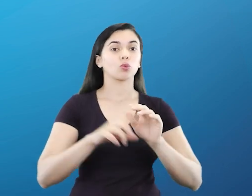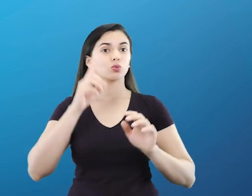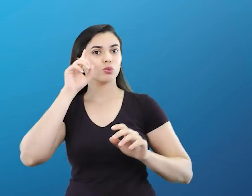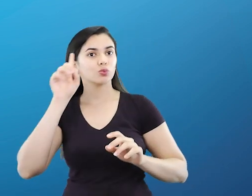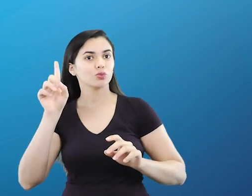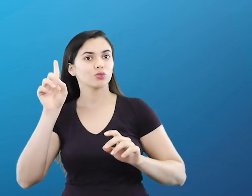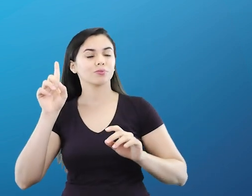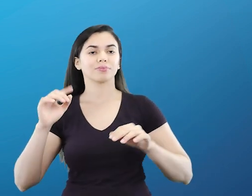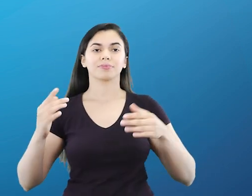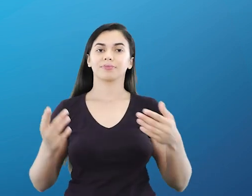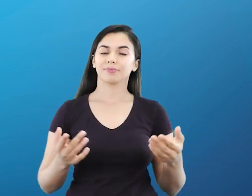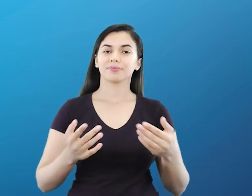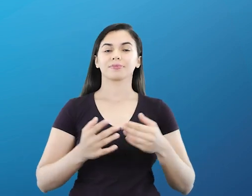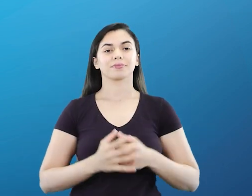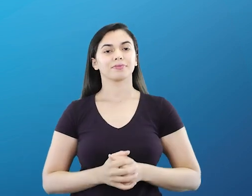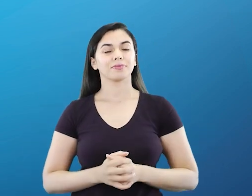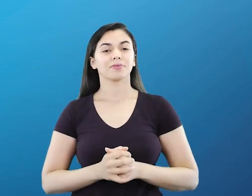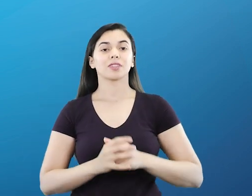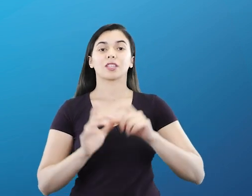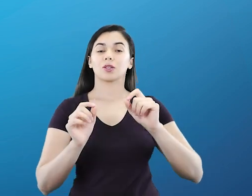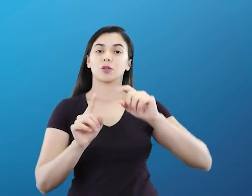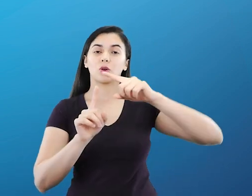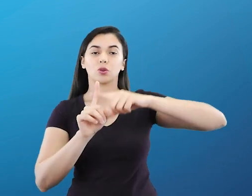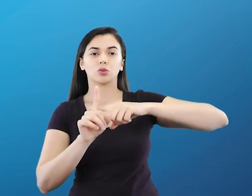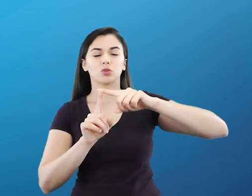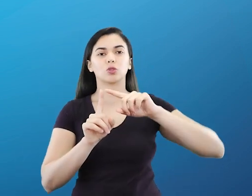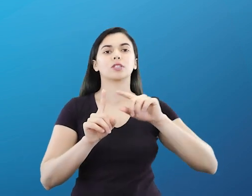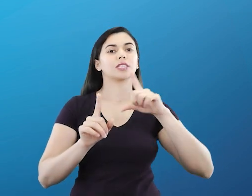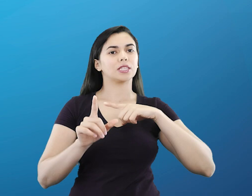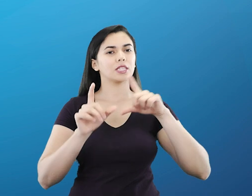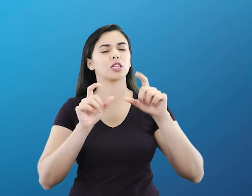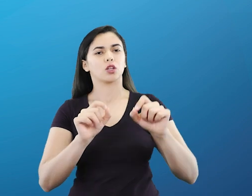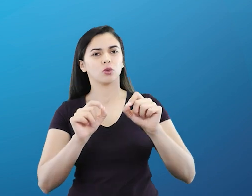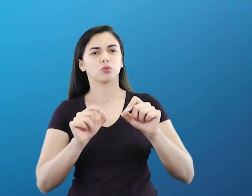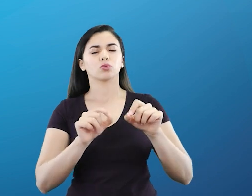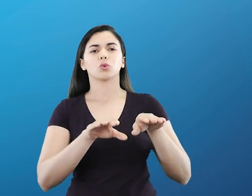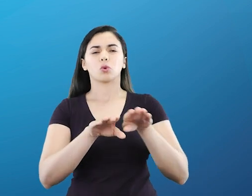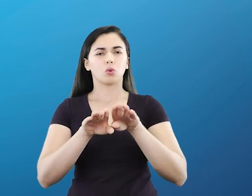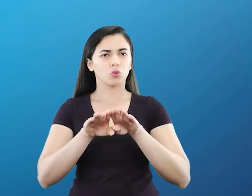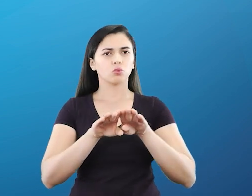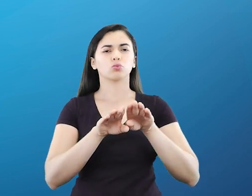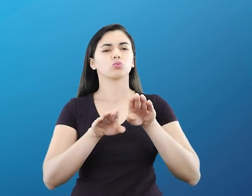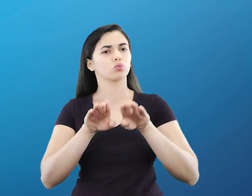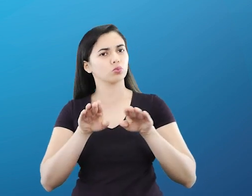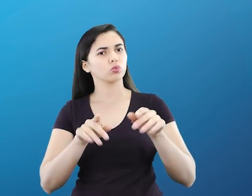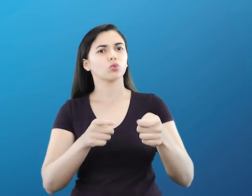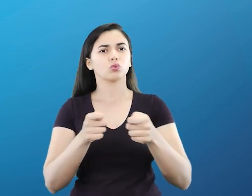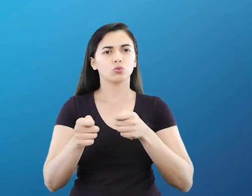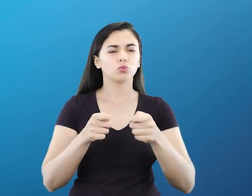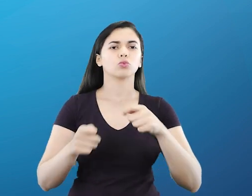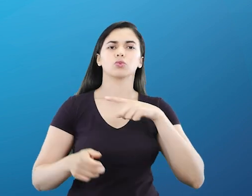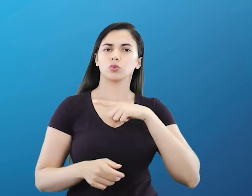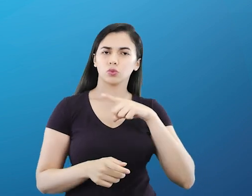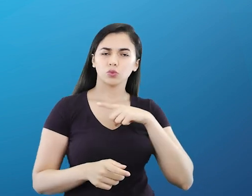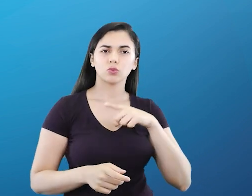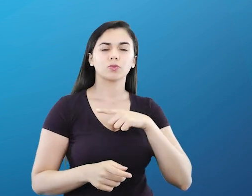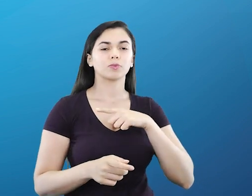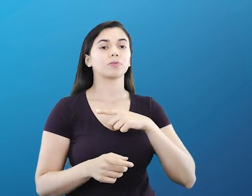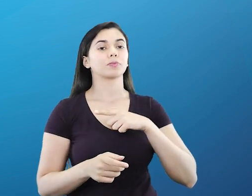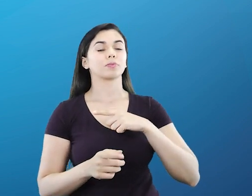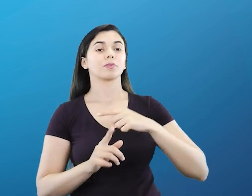dia. Então essa amplitude térmica controlada, essas temperaturas médias mantidas,